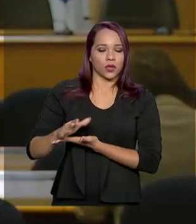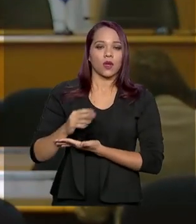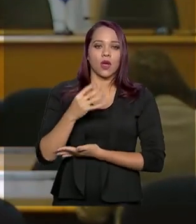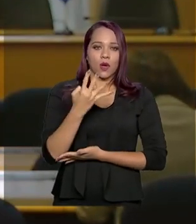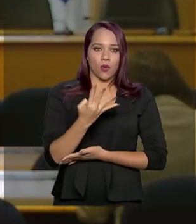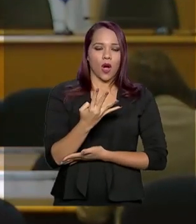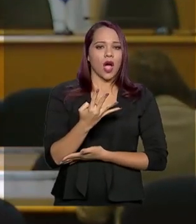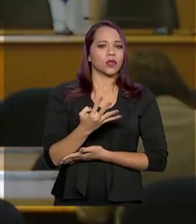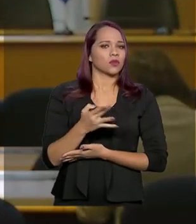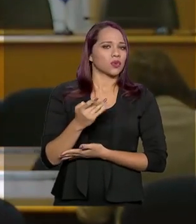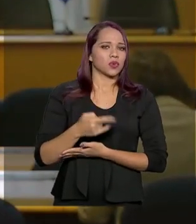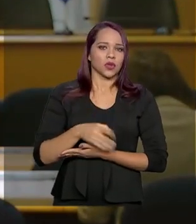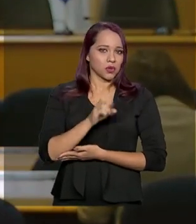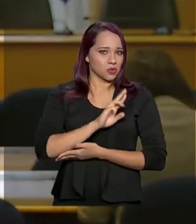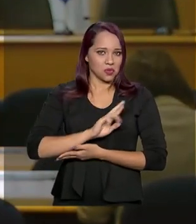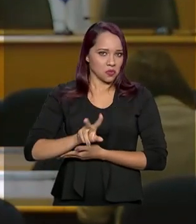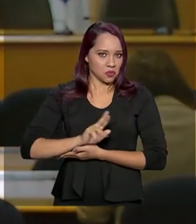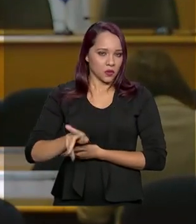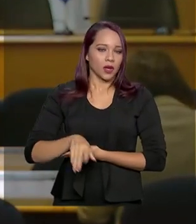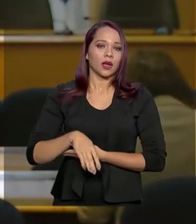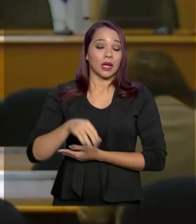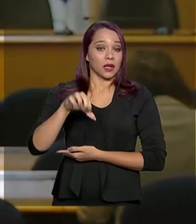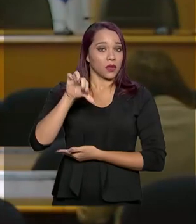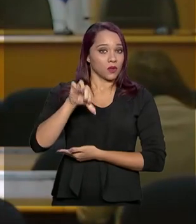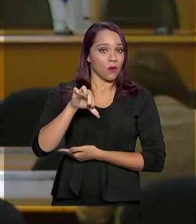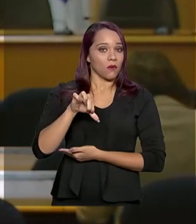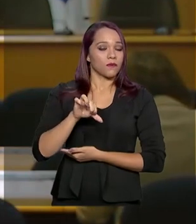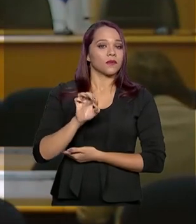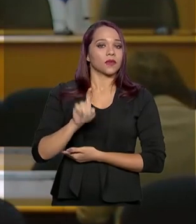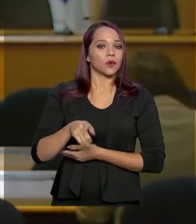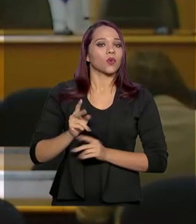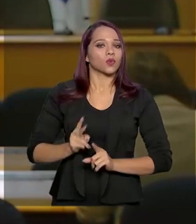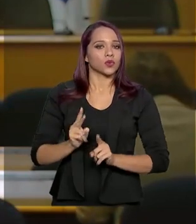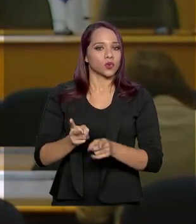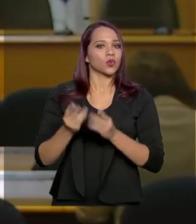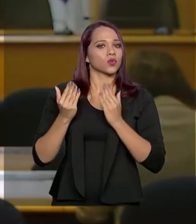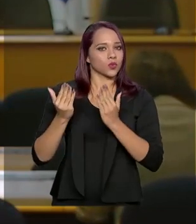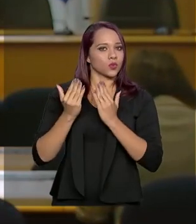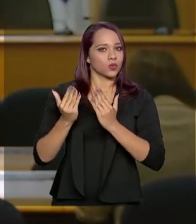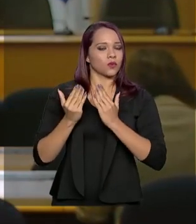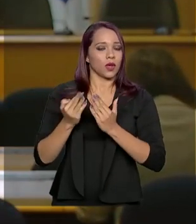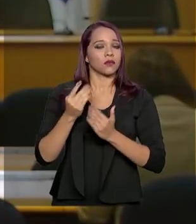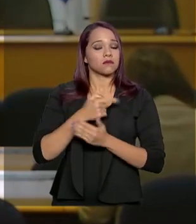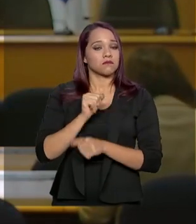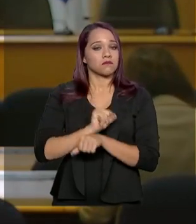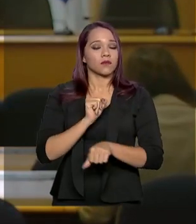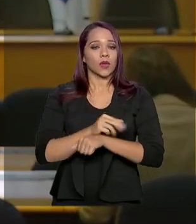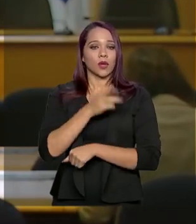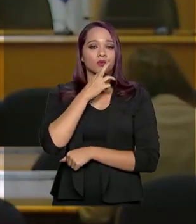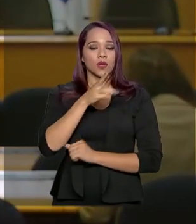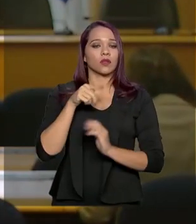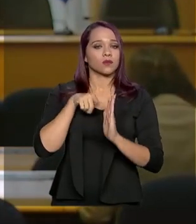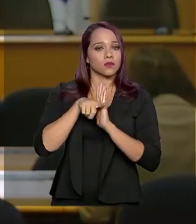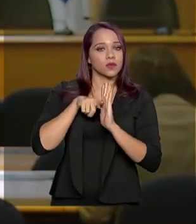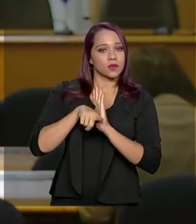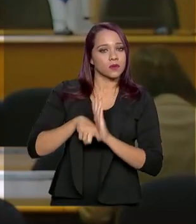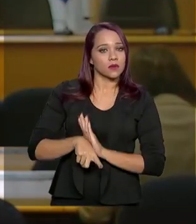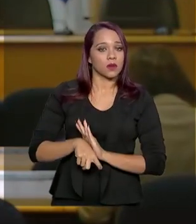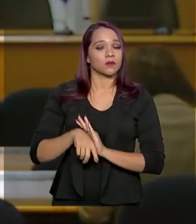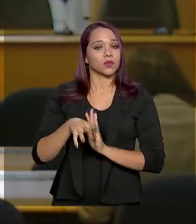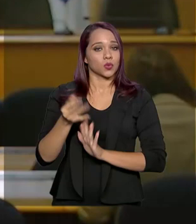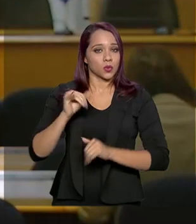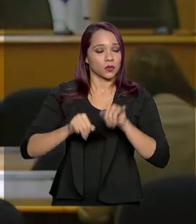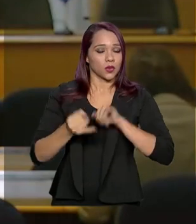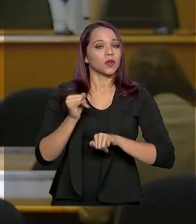quatro descartados e nove desses casos seguem suspeitos aguardando o resultado dos exames laboratoriais. De